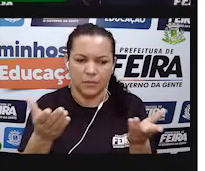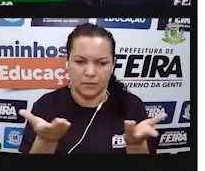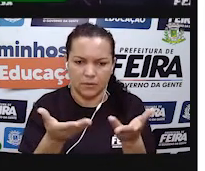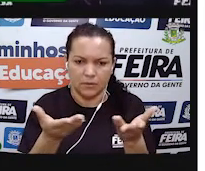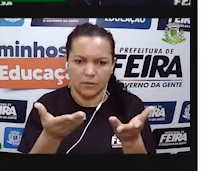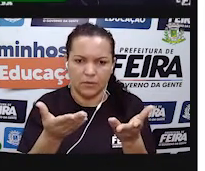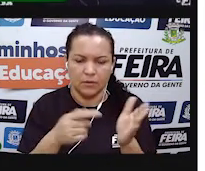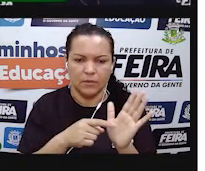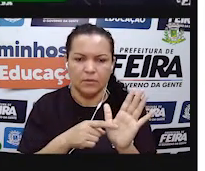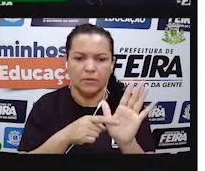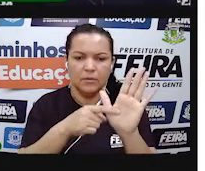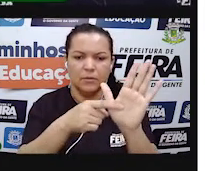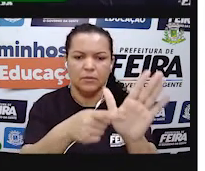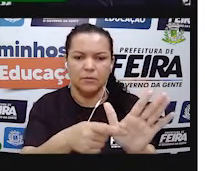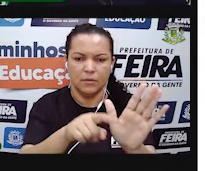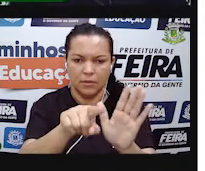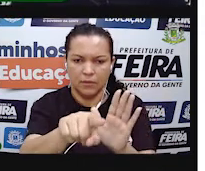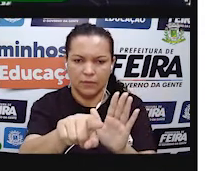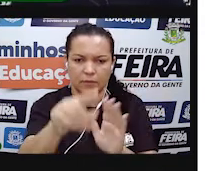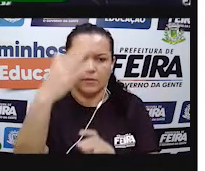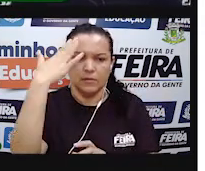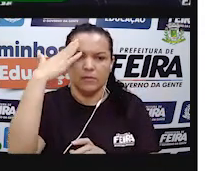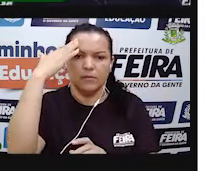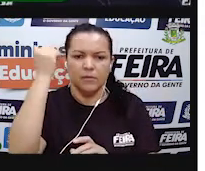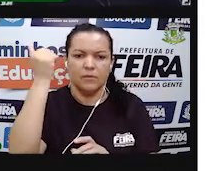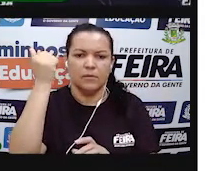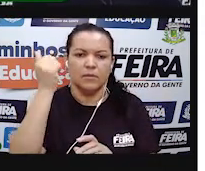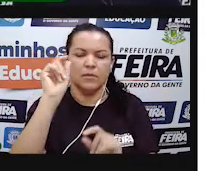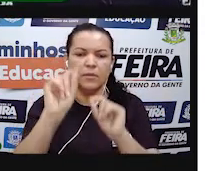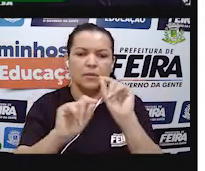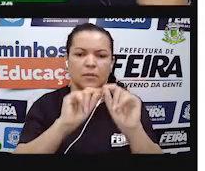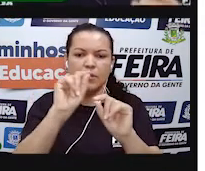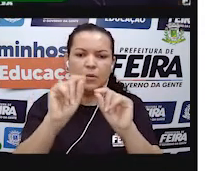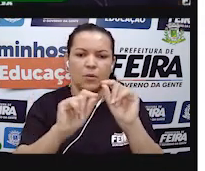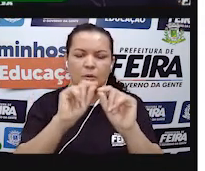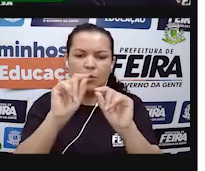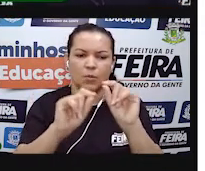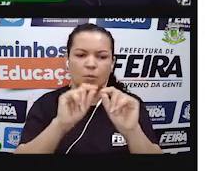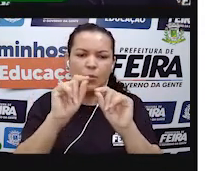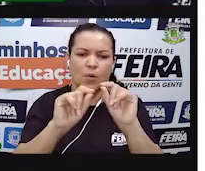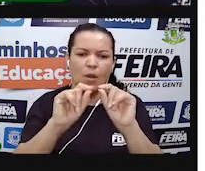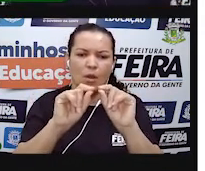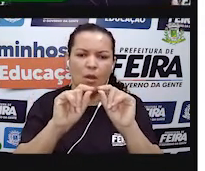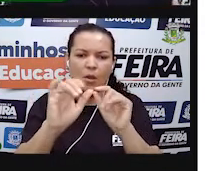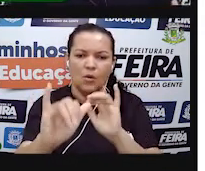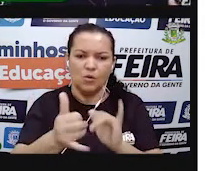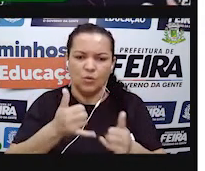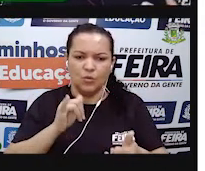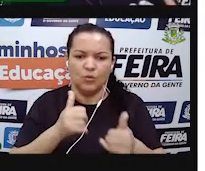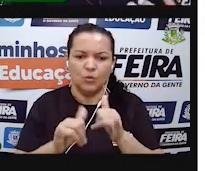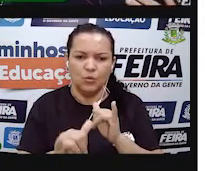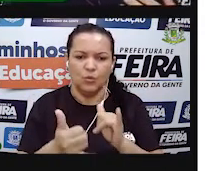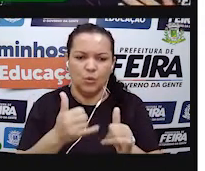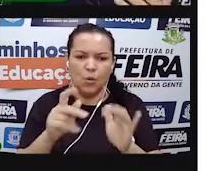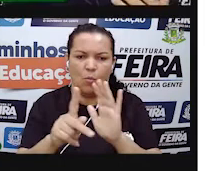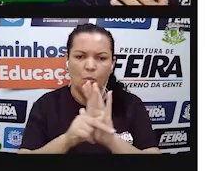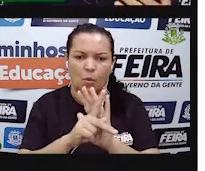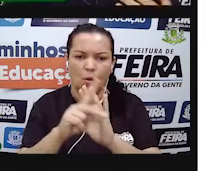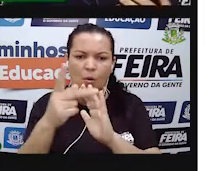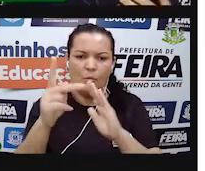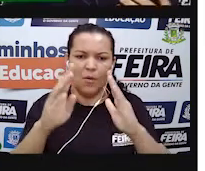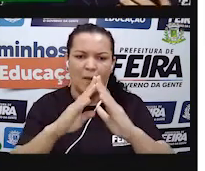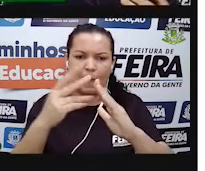certo? Mas o que eu queria trazer para você é o seguinte, você sabe qual é o consumo